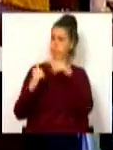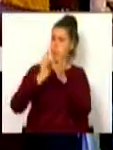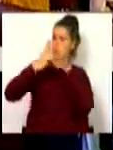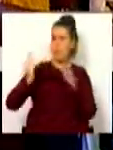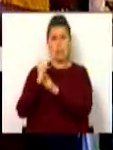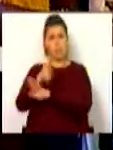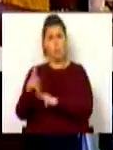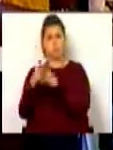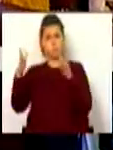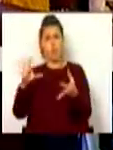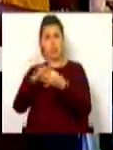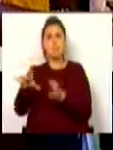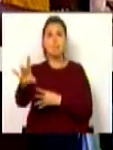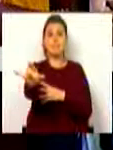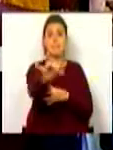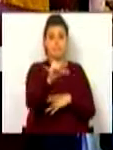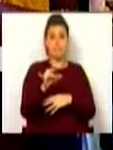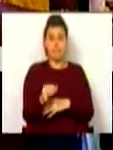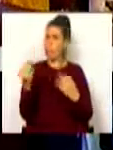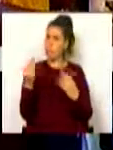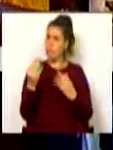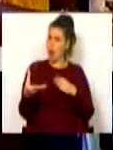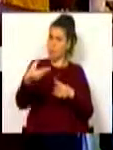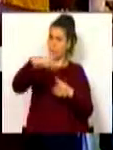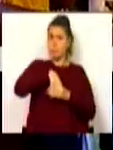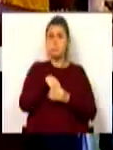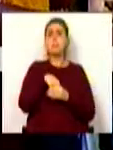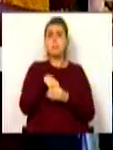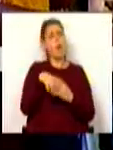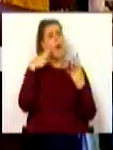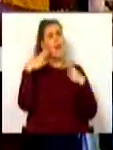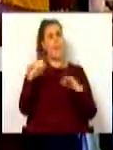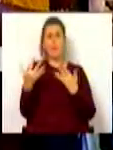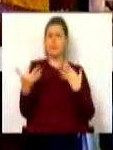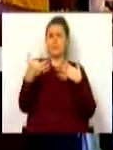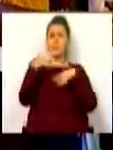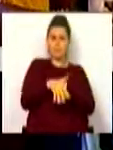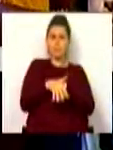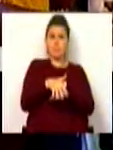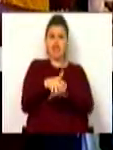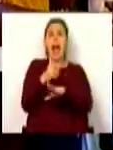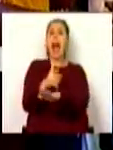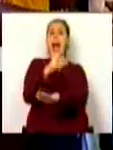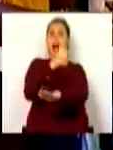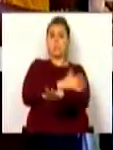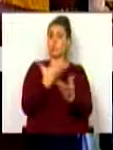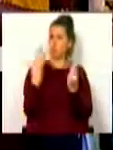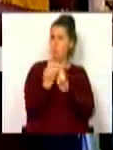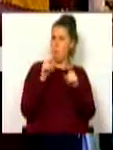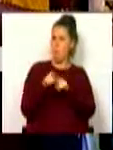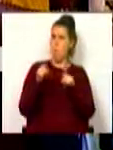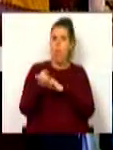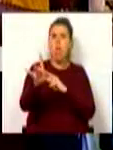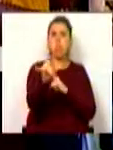intervenções sobre o território estarão contempladas e naturalmente integradas antes disso com uma política